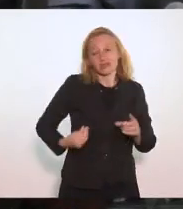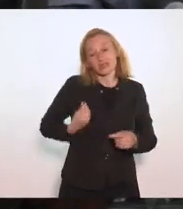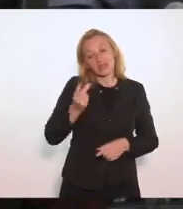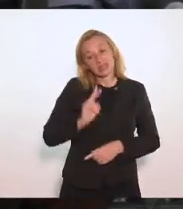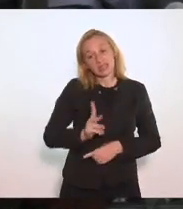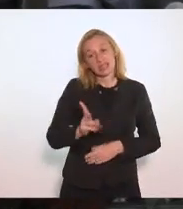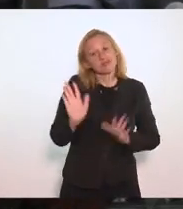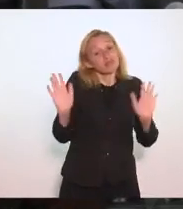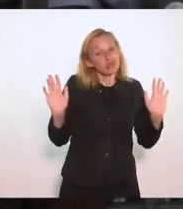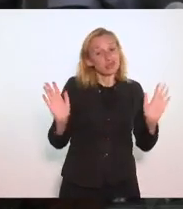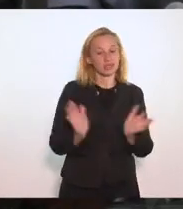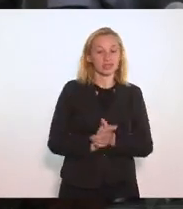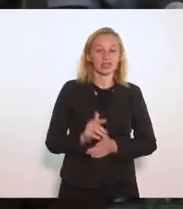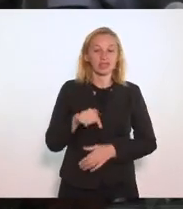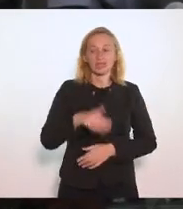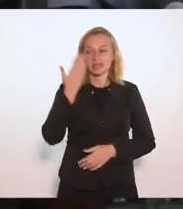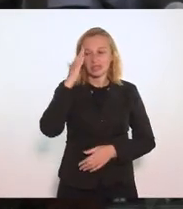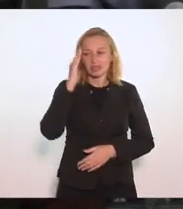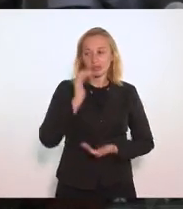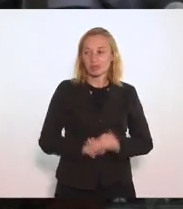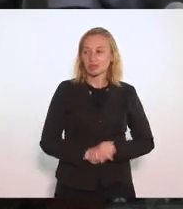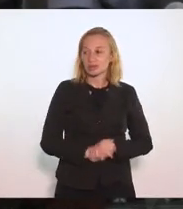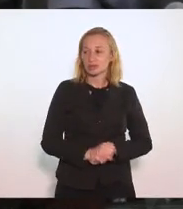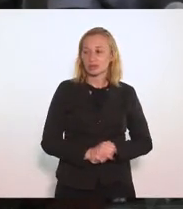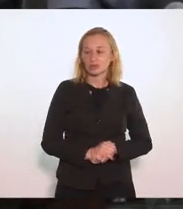E é isso Aqui é o entendimento A maioria